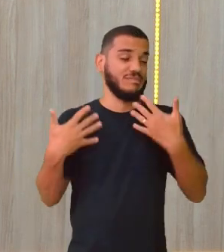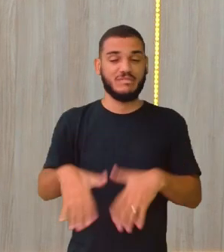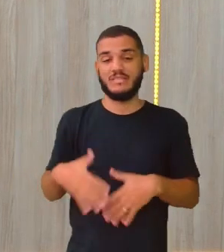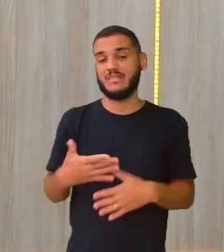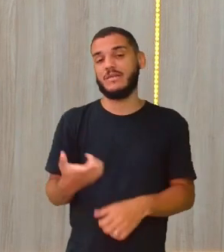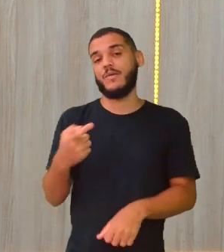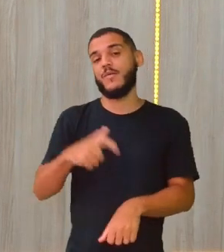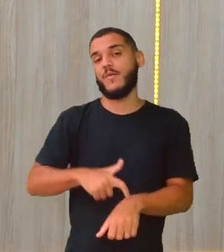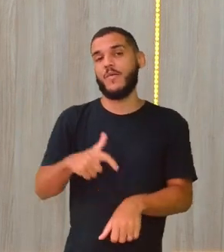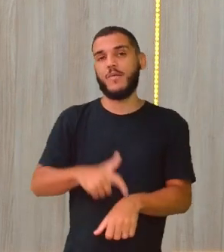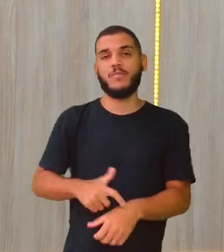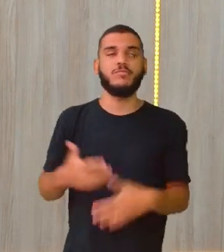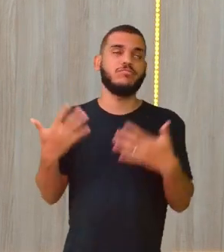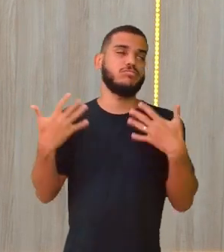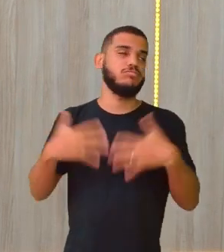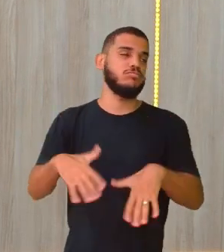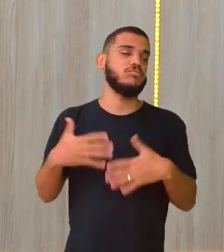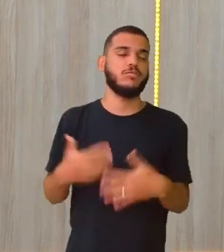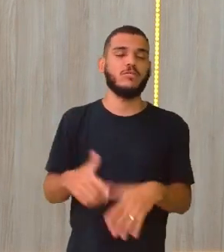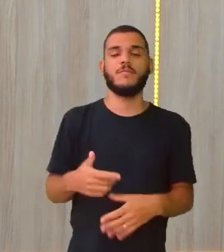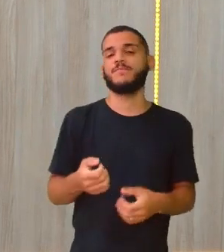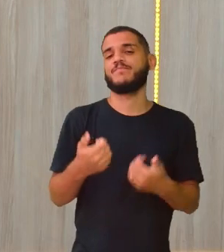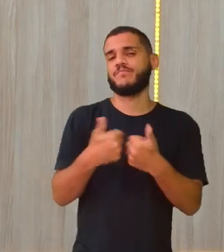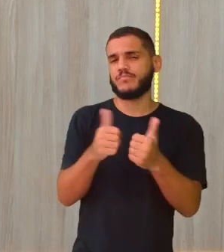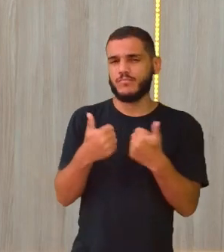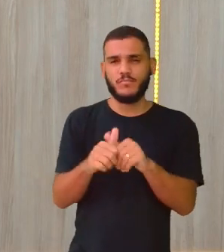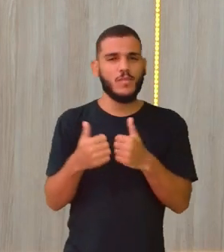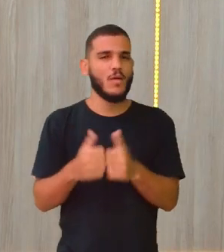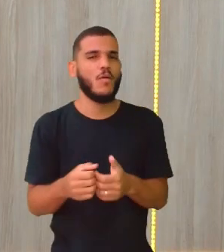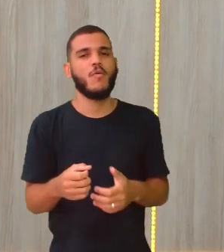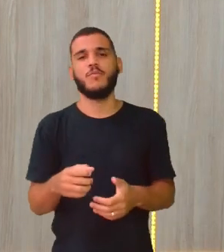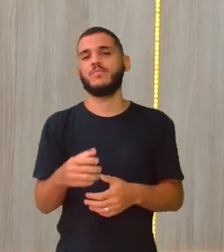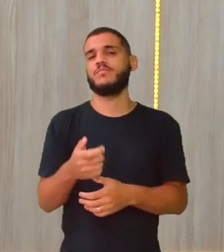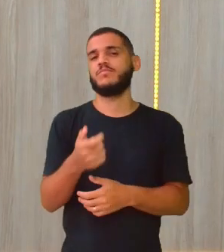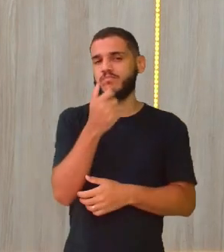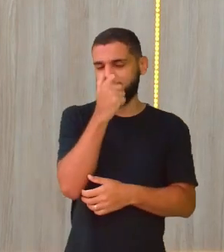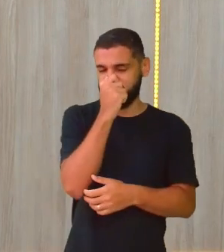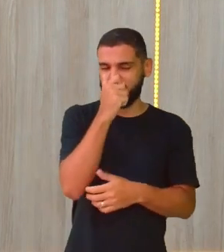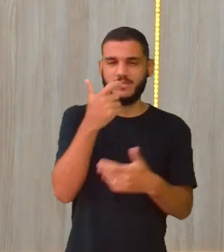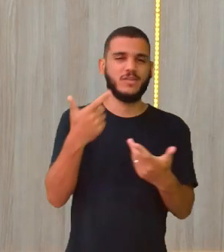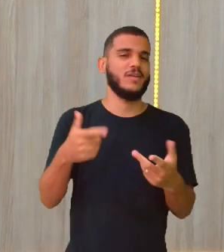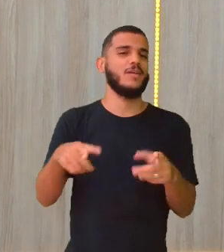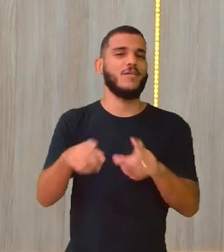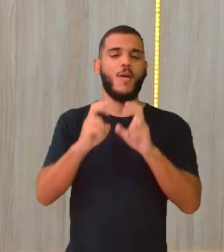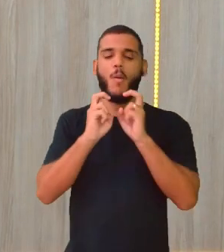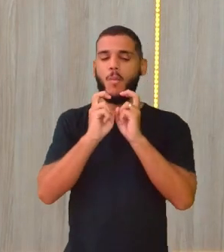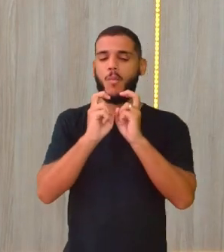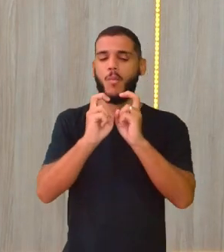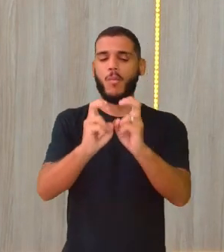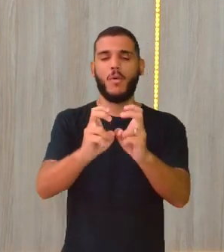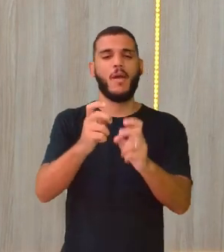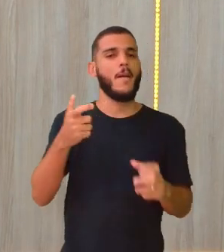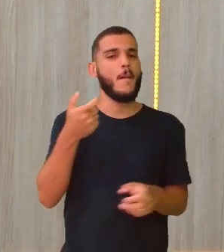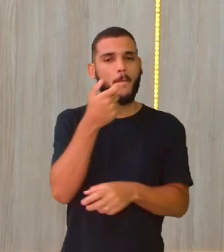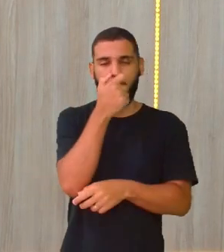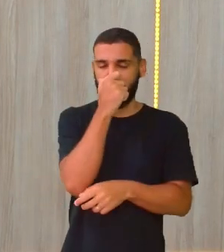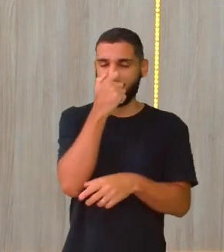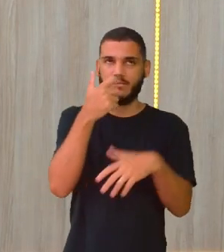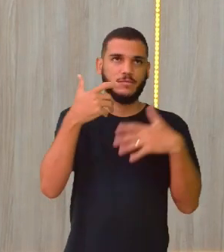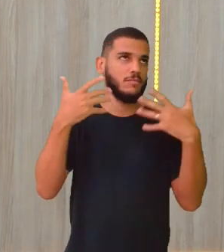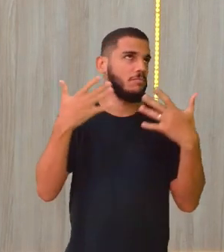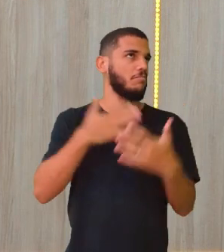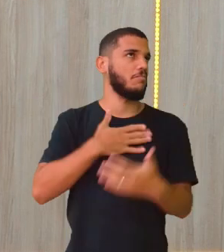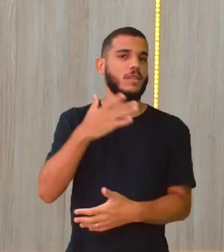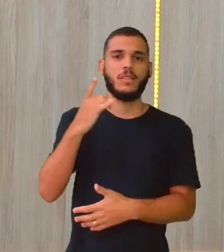é ônibus cheio, é metrô lotado. É caos. É um caos, né? A mobilidade urbana não é tão assim